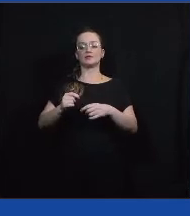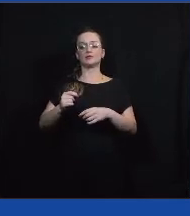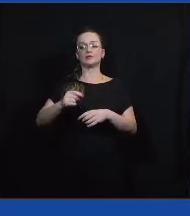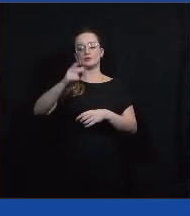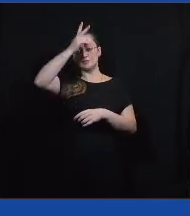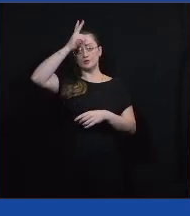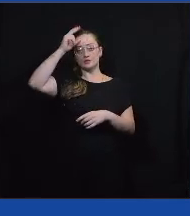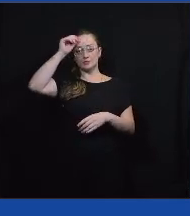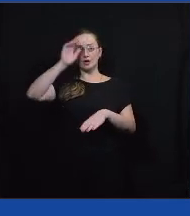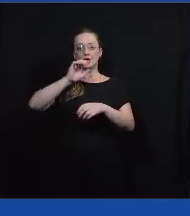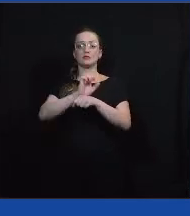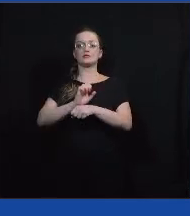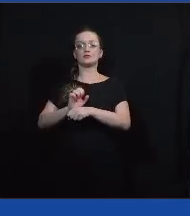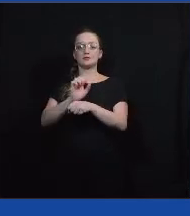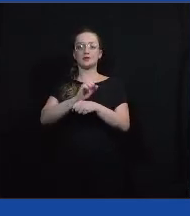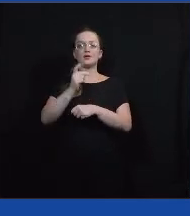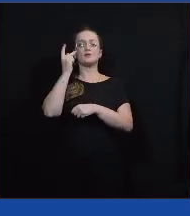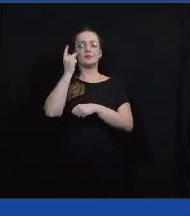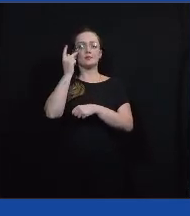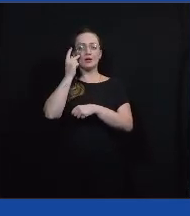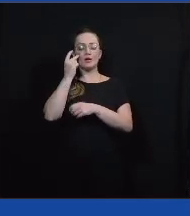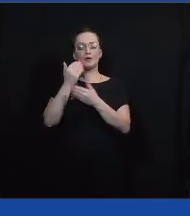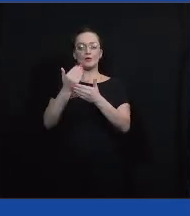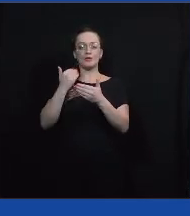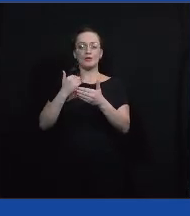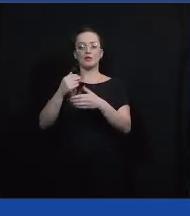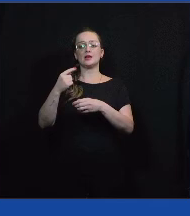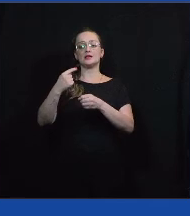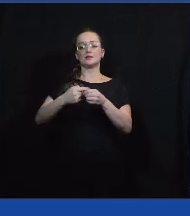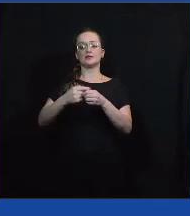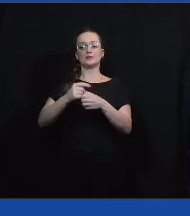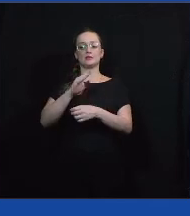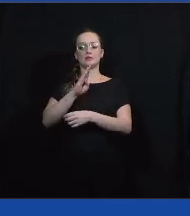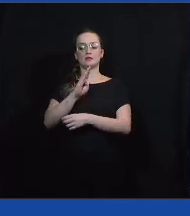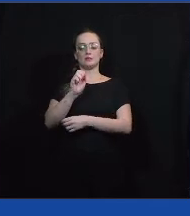estado de São Paulo ou na cidade de São Paulo ou na cidade de Bauru, teria que ver,